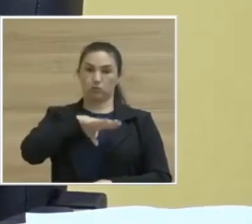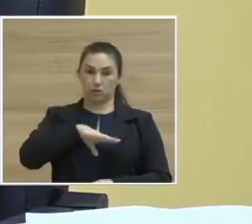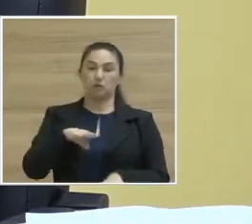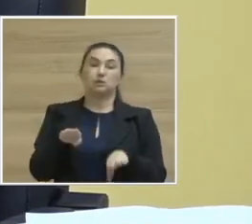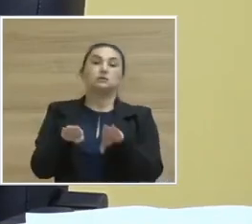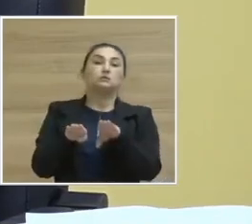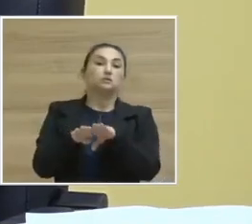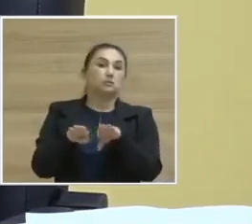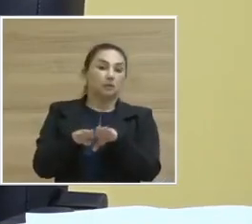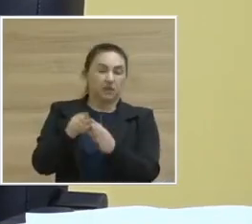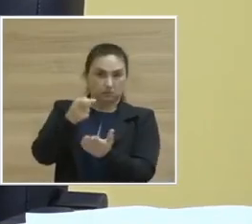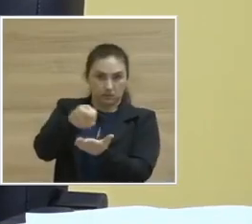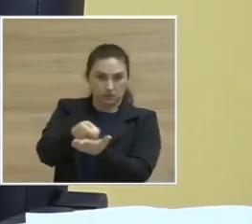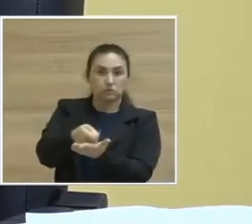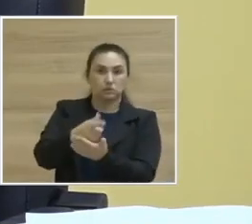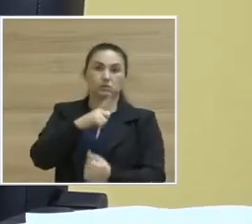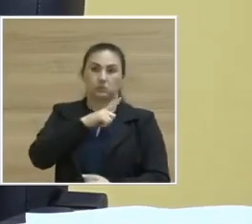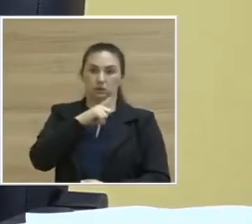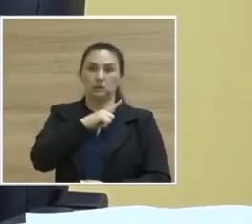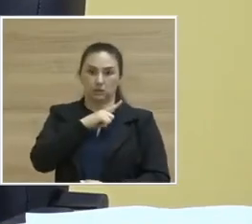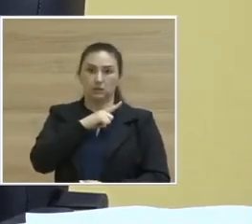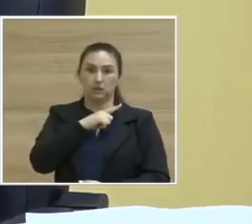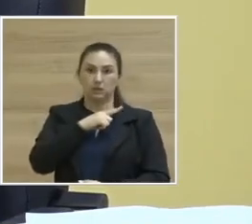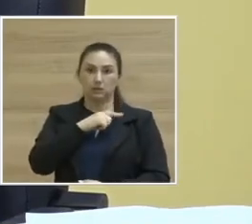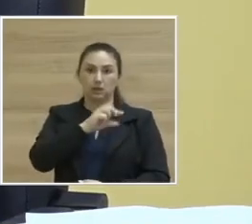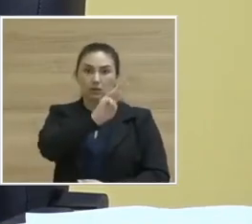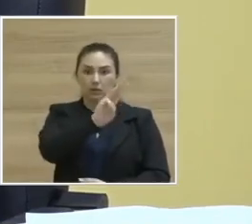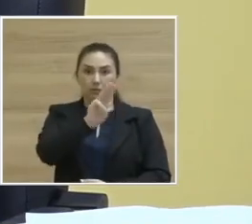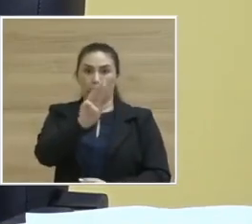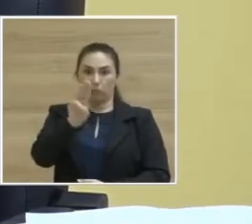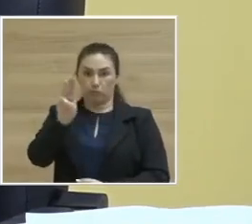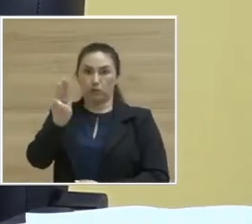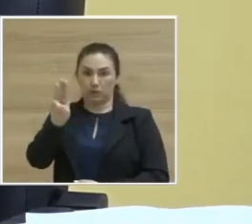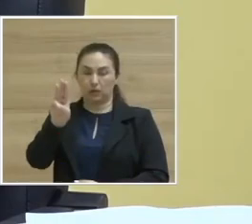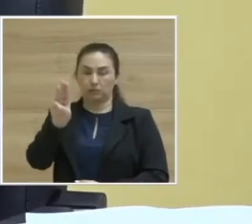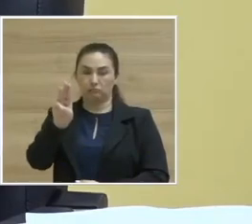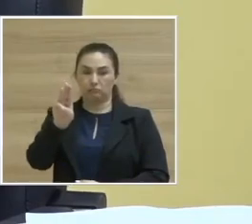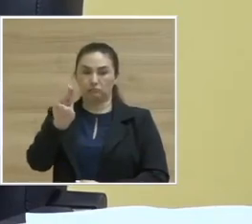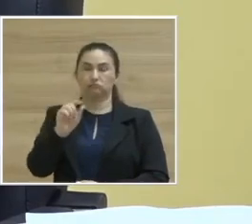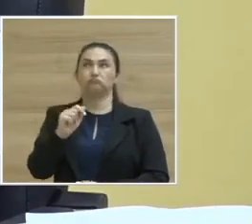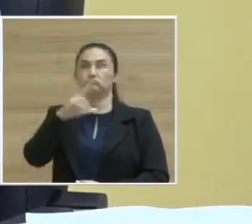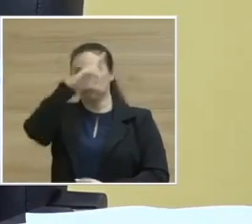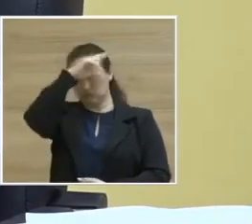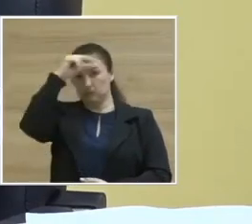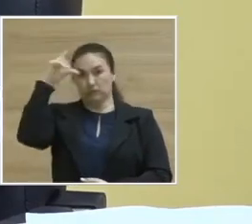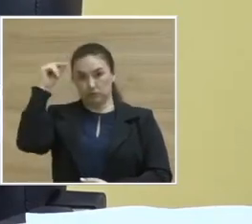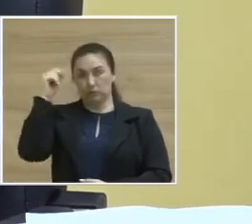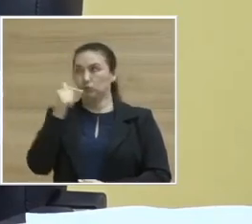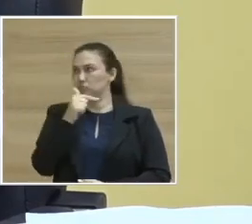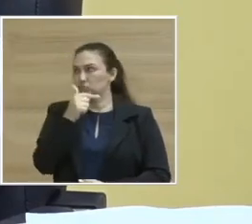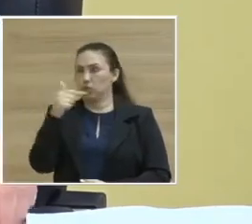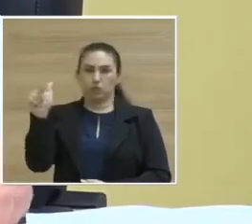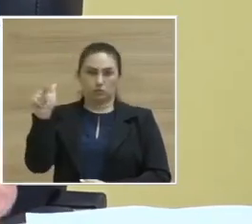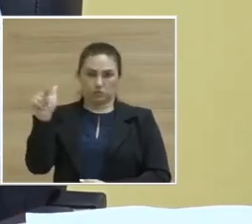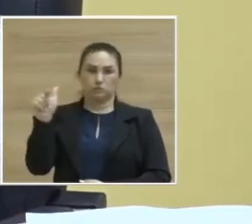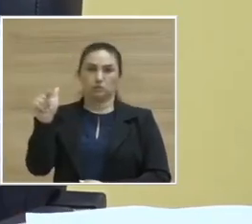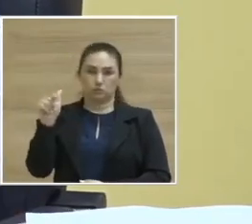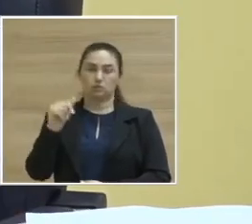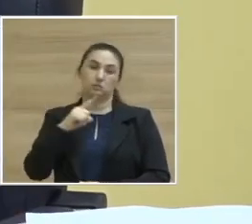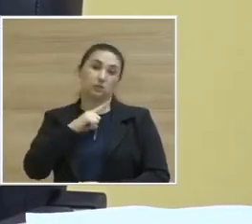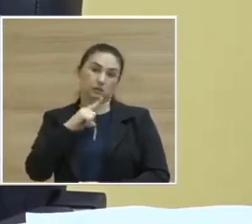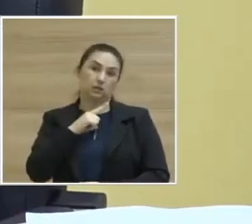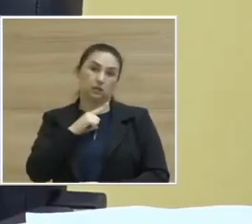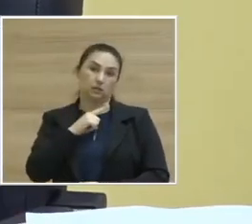também exigiram que nós tenhamos o nosso portal do município, sítio da prefeitura municipal e outros órgãos do governo municipal,